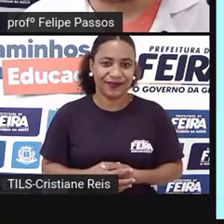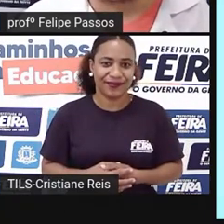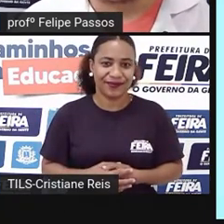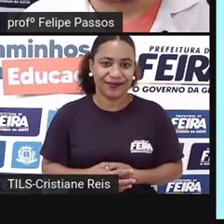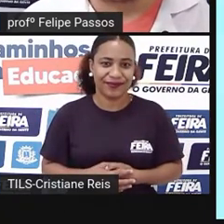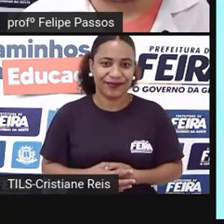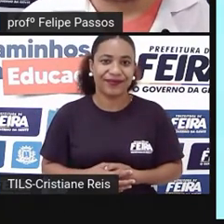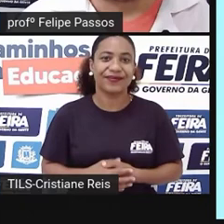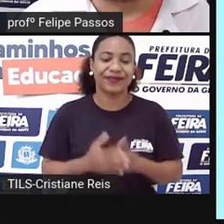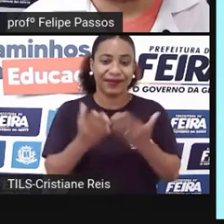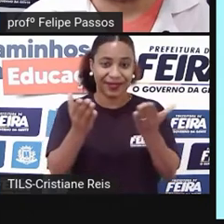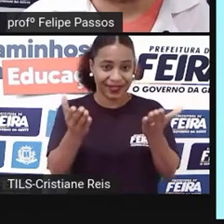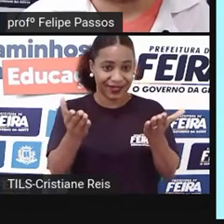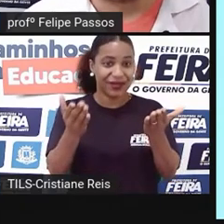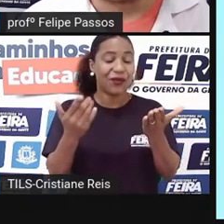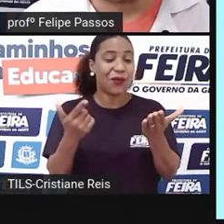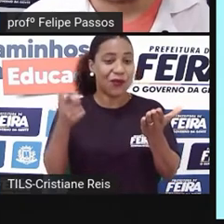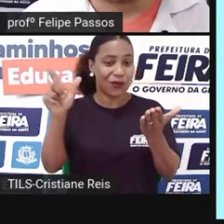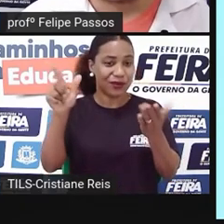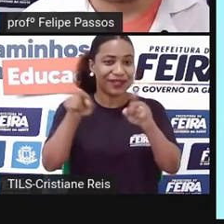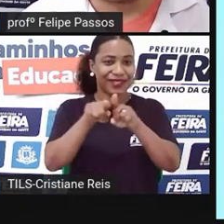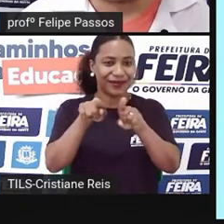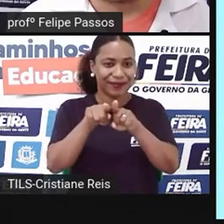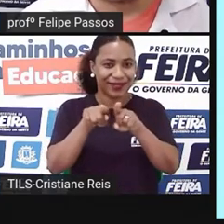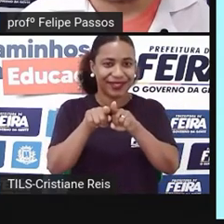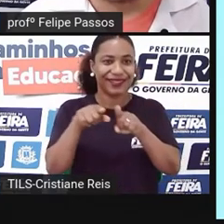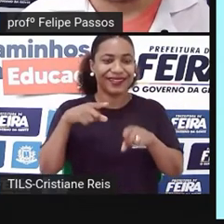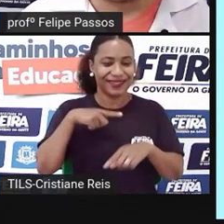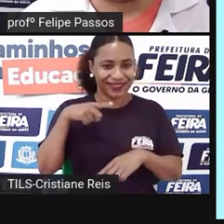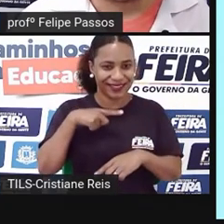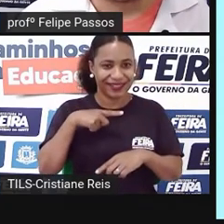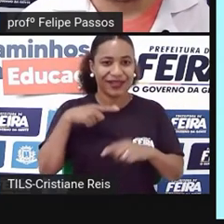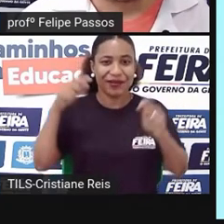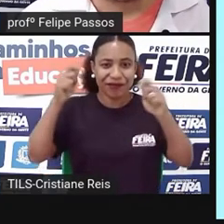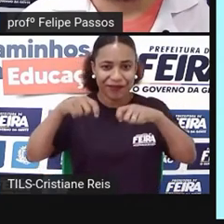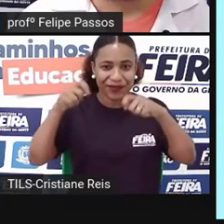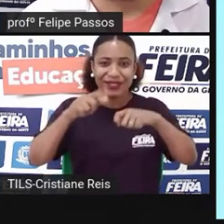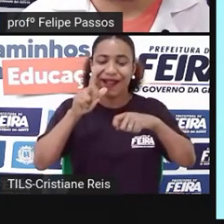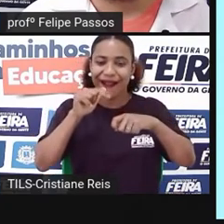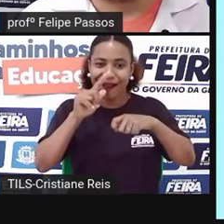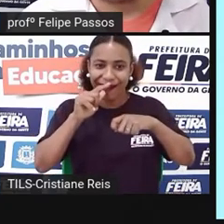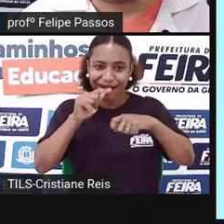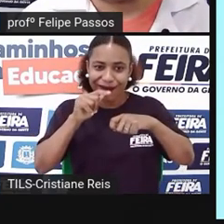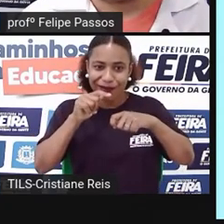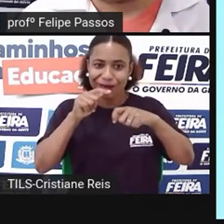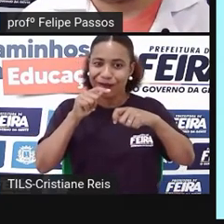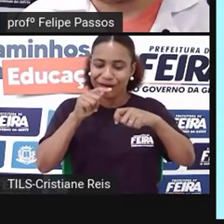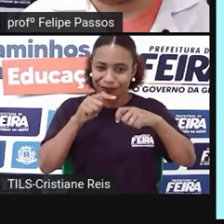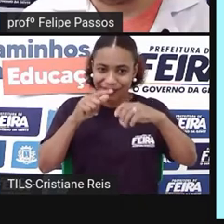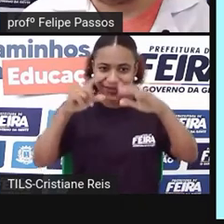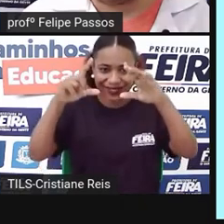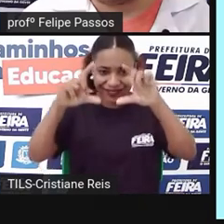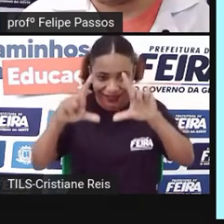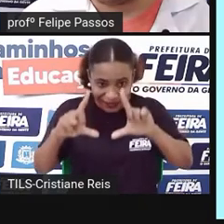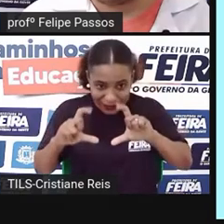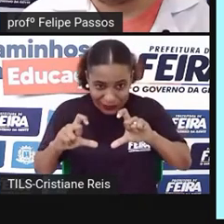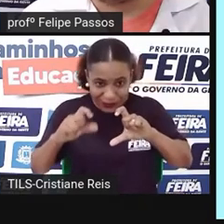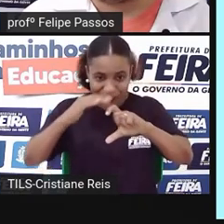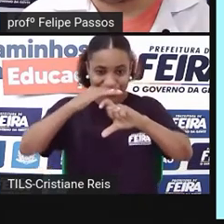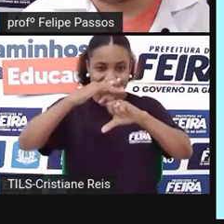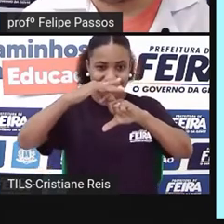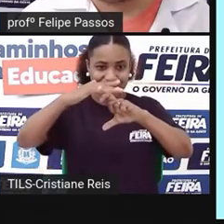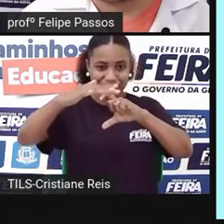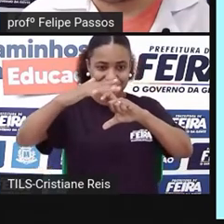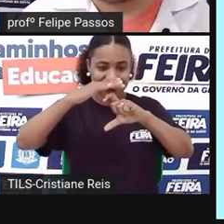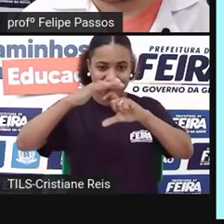Aí é outro recurso que a gente tem que é a caixa de tanque para poder você tirar foto debaixo da água. nesse caso eu fui feita com a GoPro e